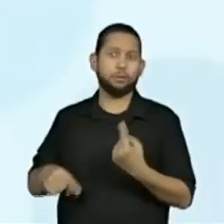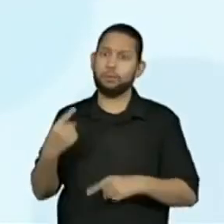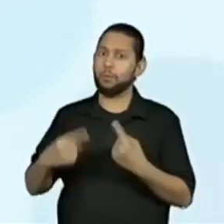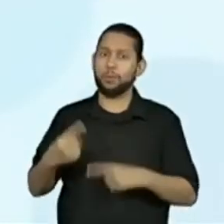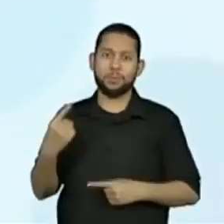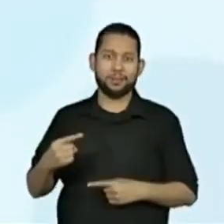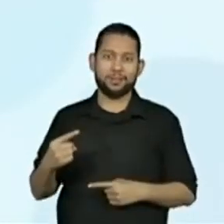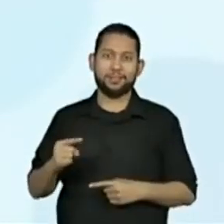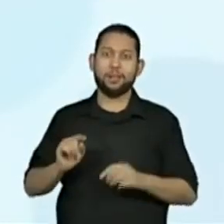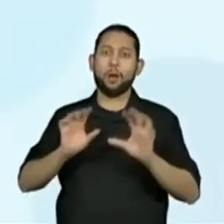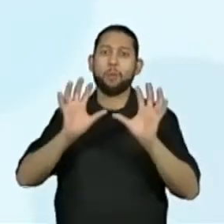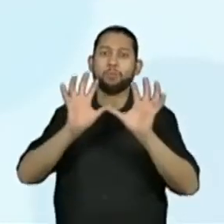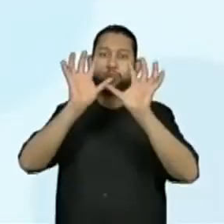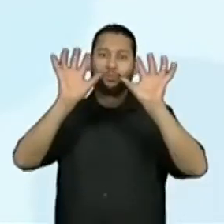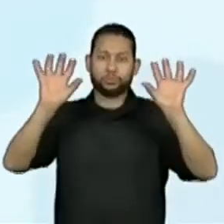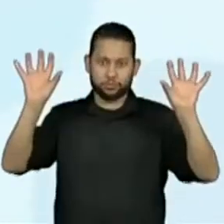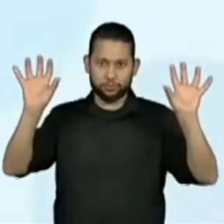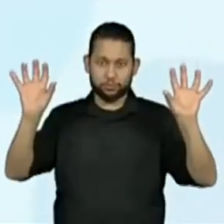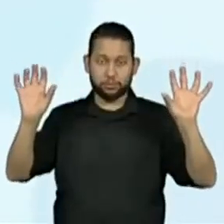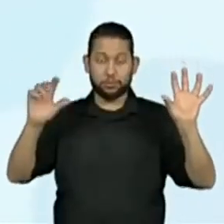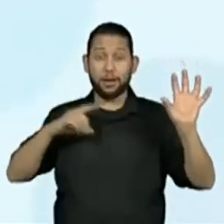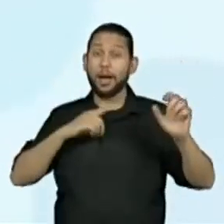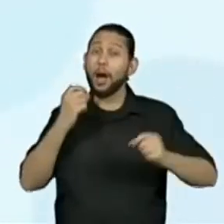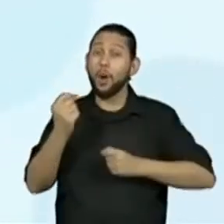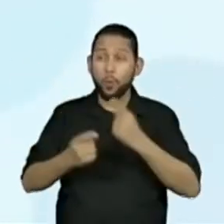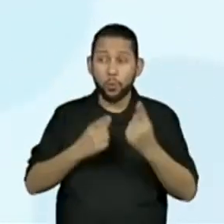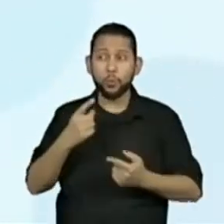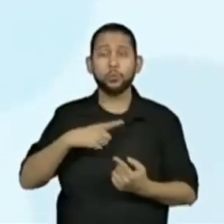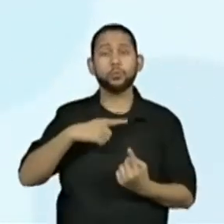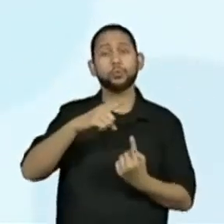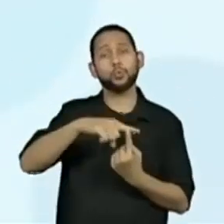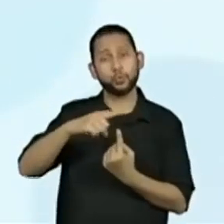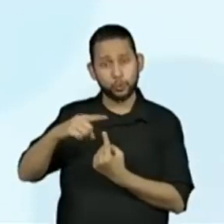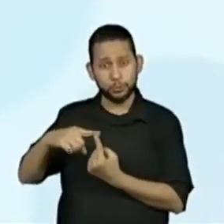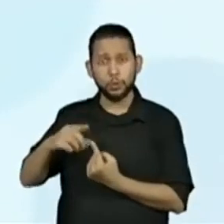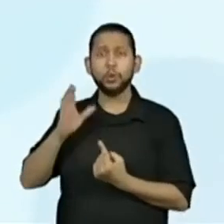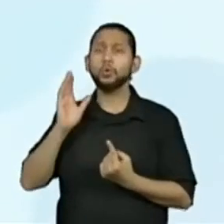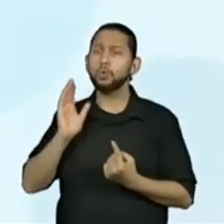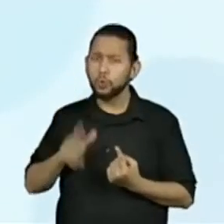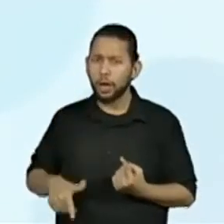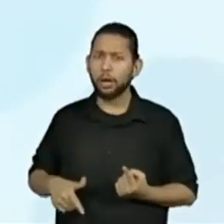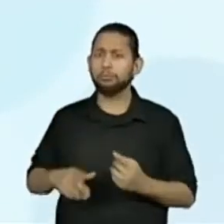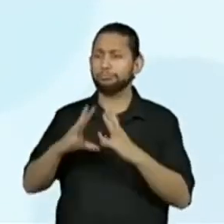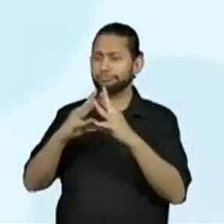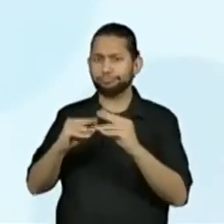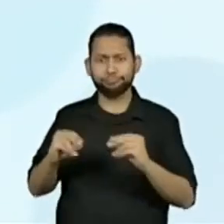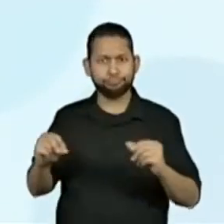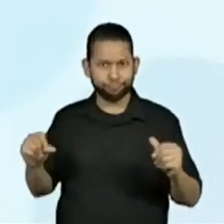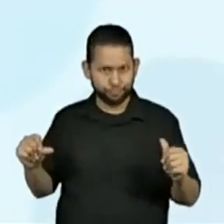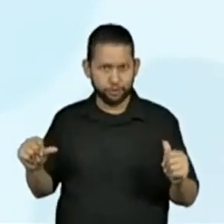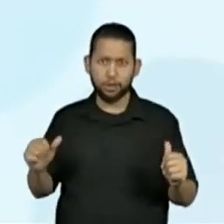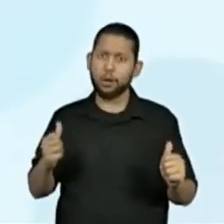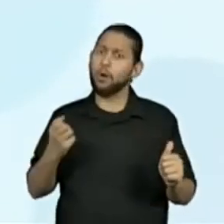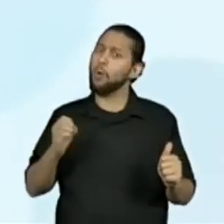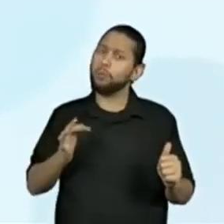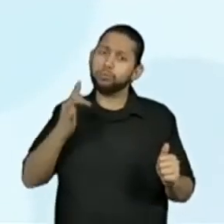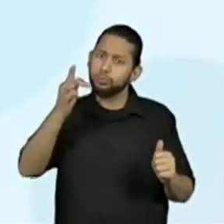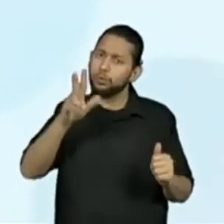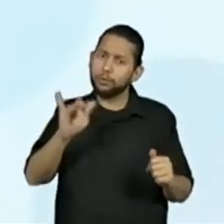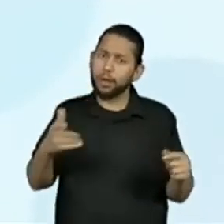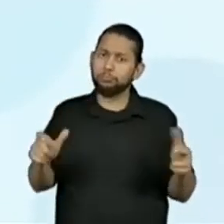Em consequência, existem espécies que já estão extintas ou ameaçadas de extinção,